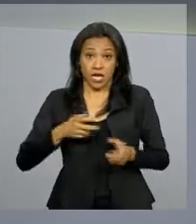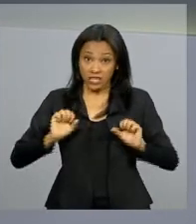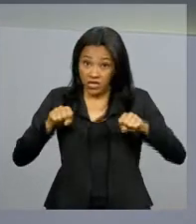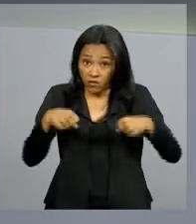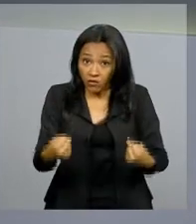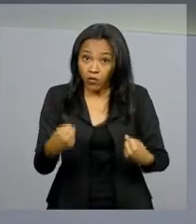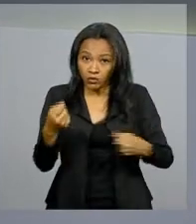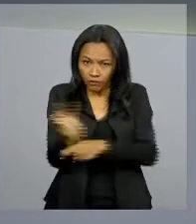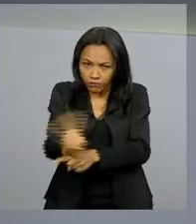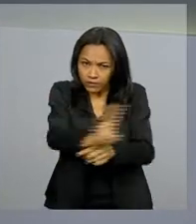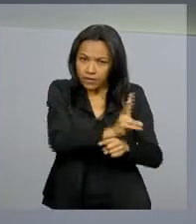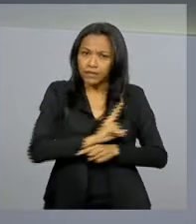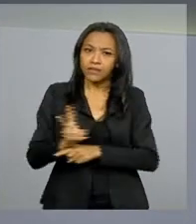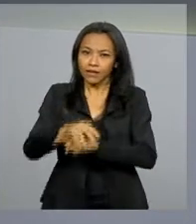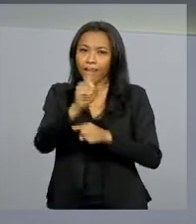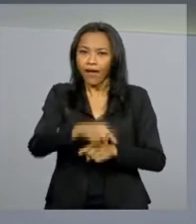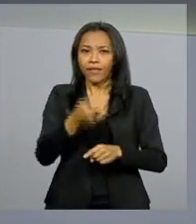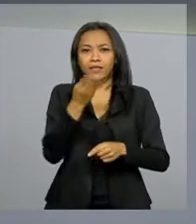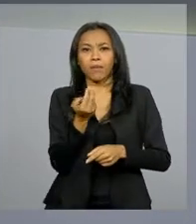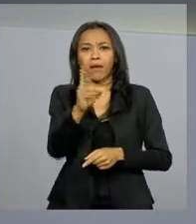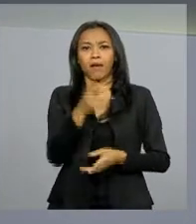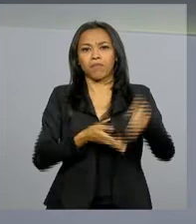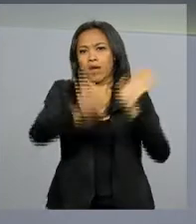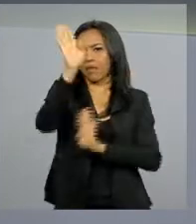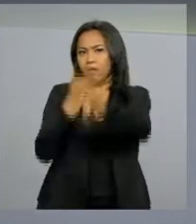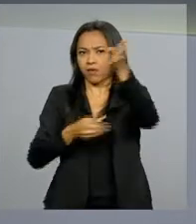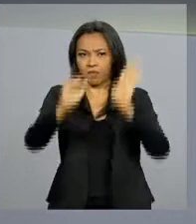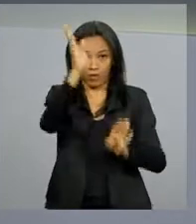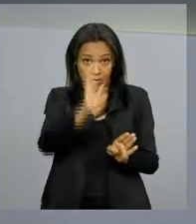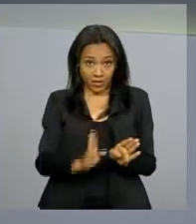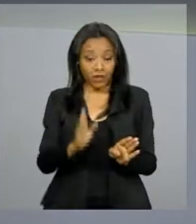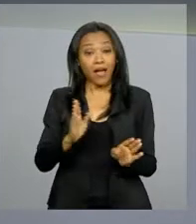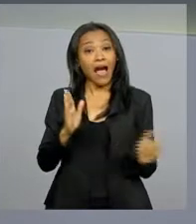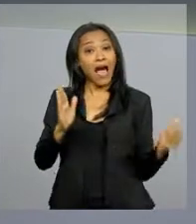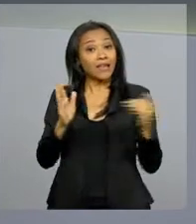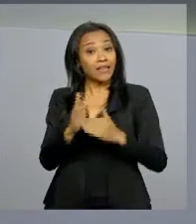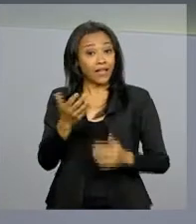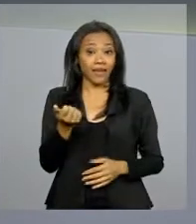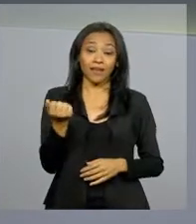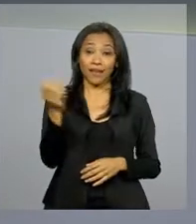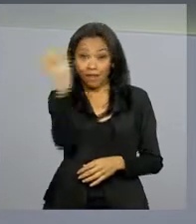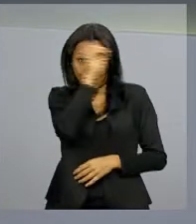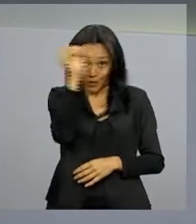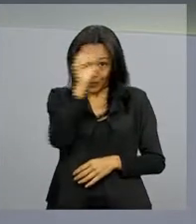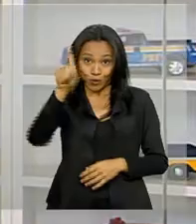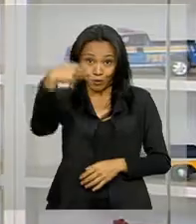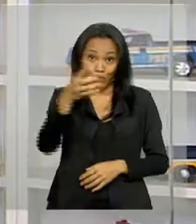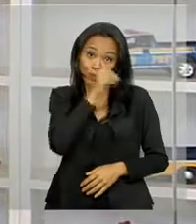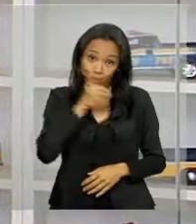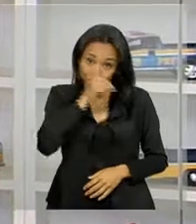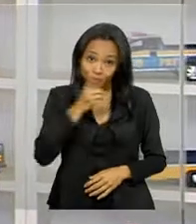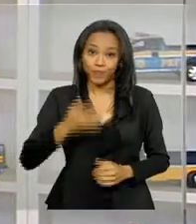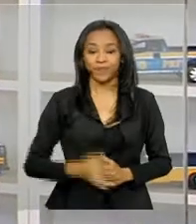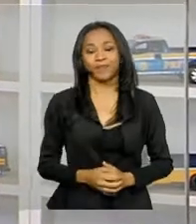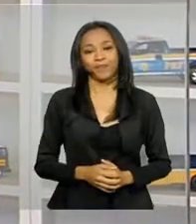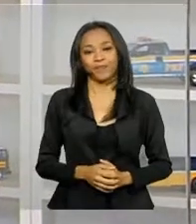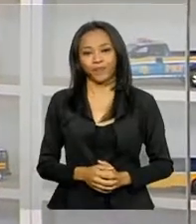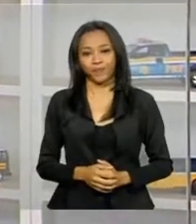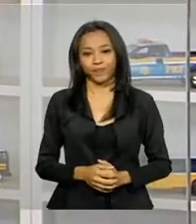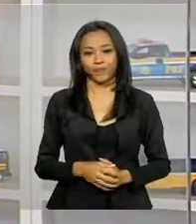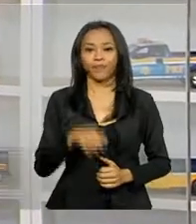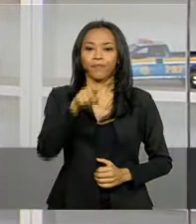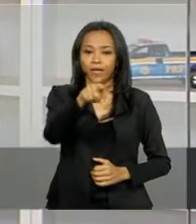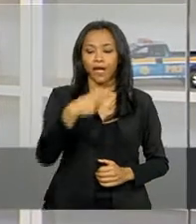é realizado das rodovias federais e a operação segue até a meia-noite do próximo domingo. Está